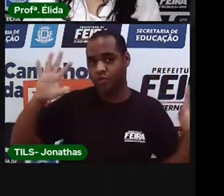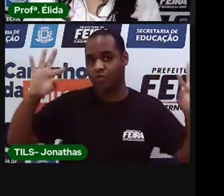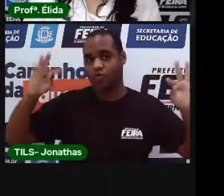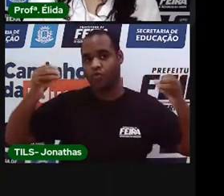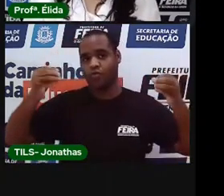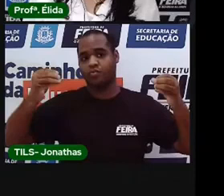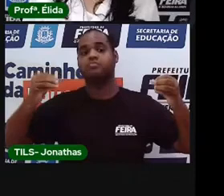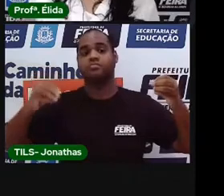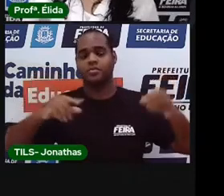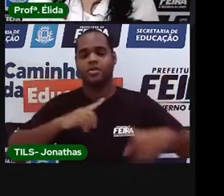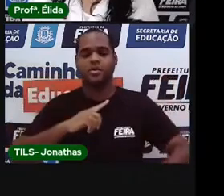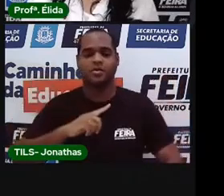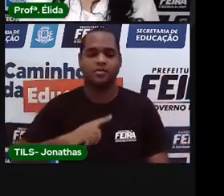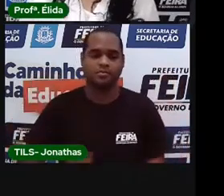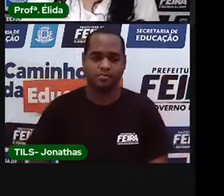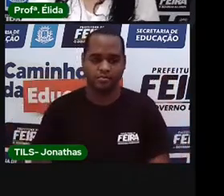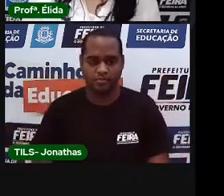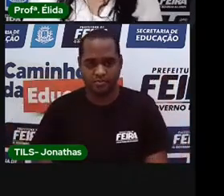o que nos cerca.